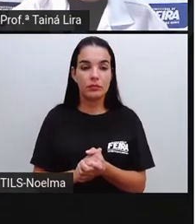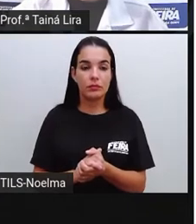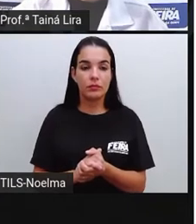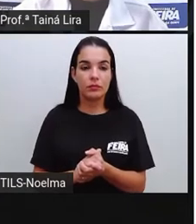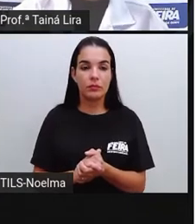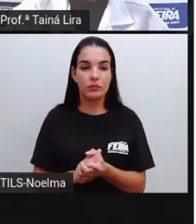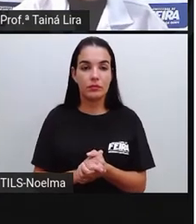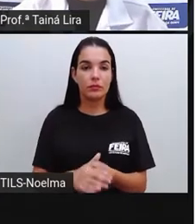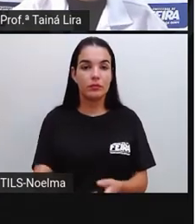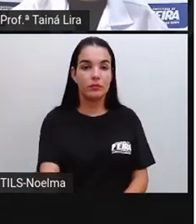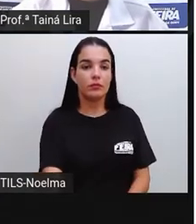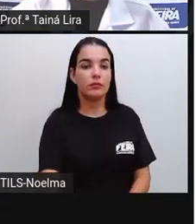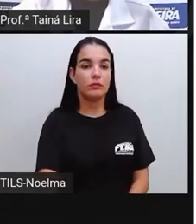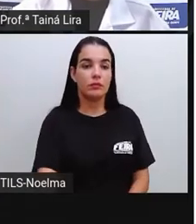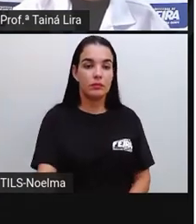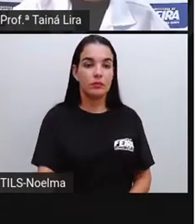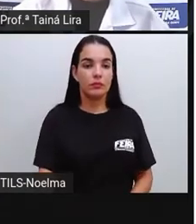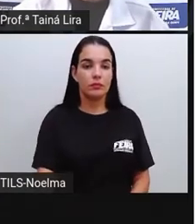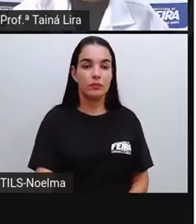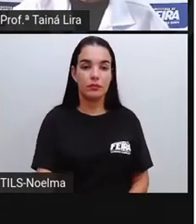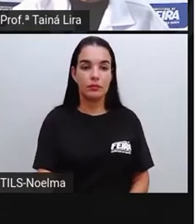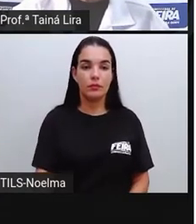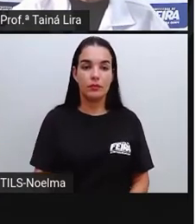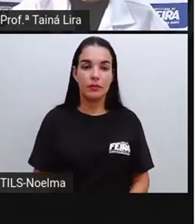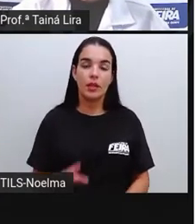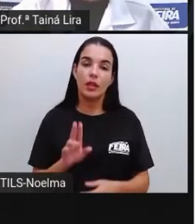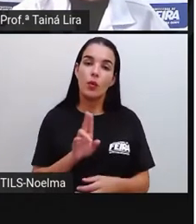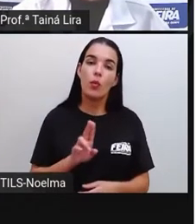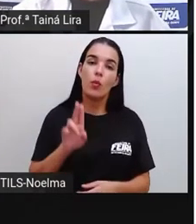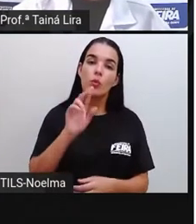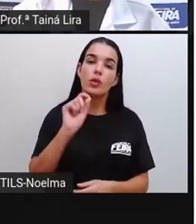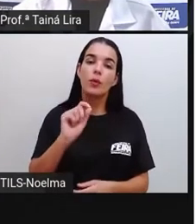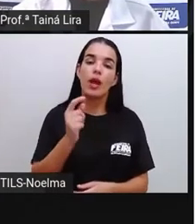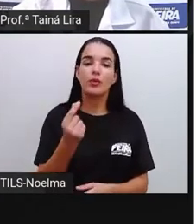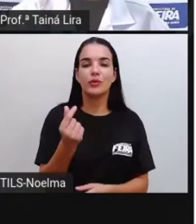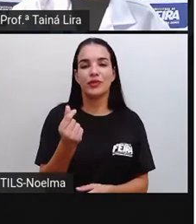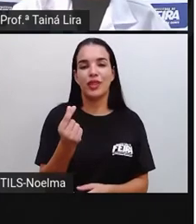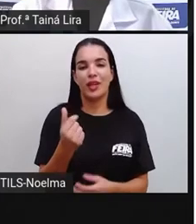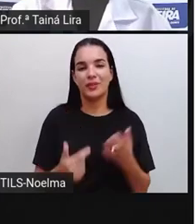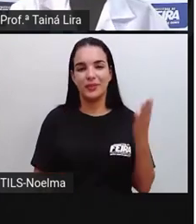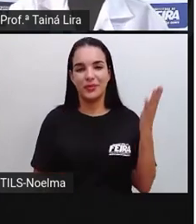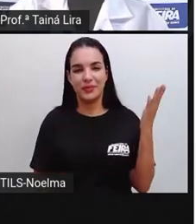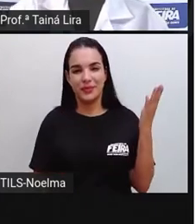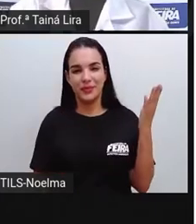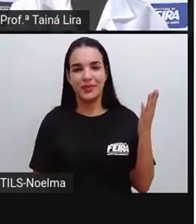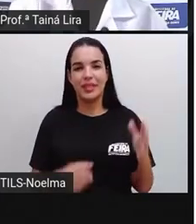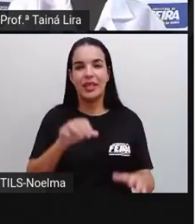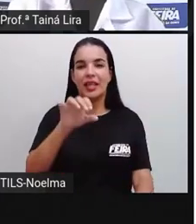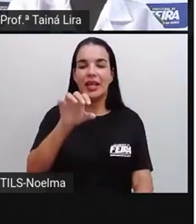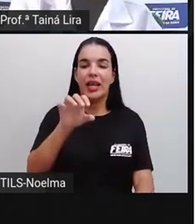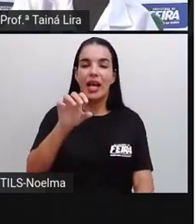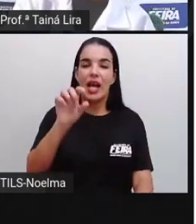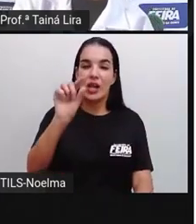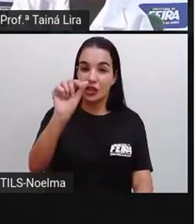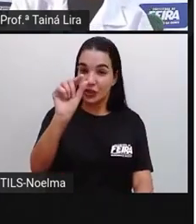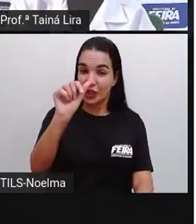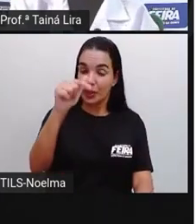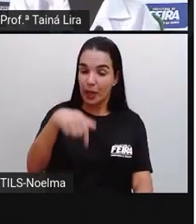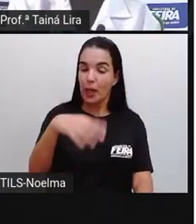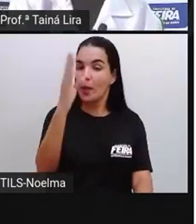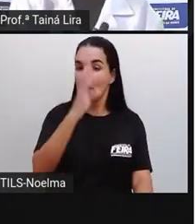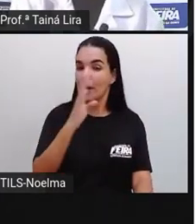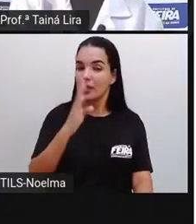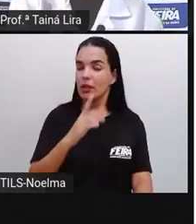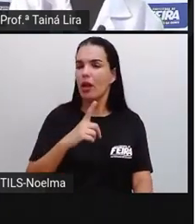vendidos, nós vamos pagar utilizando o quê? O dinheiro. Claro que existem situações que as